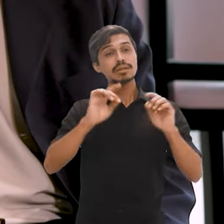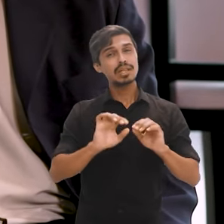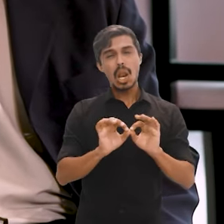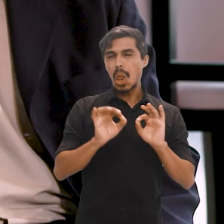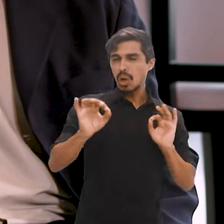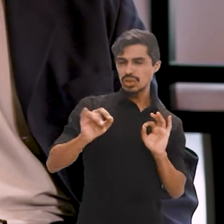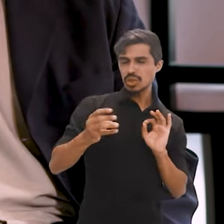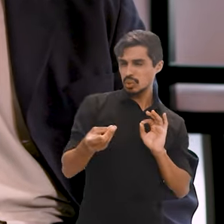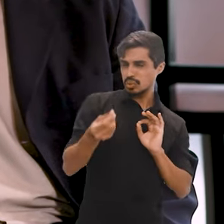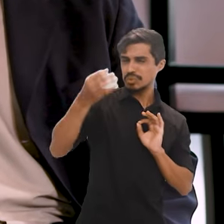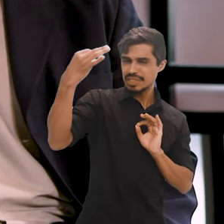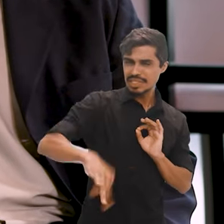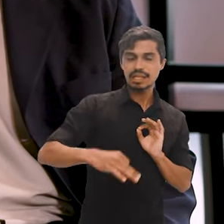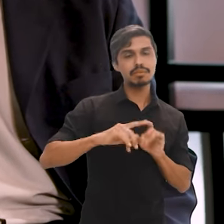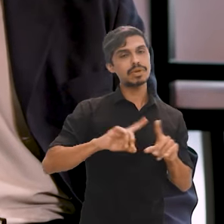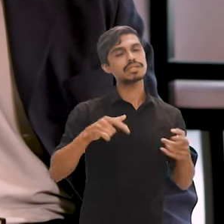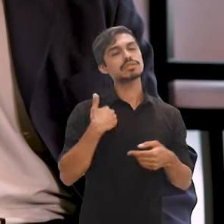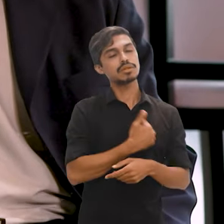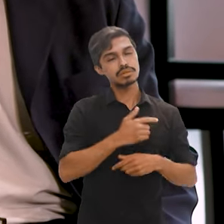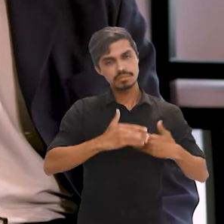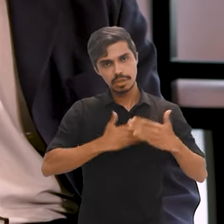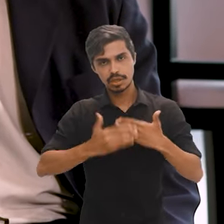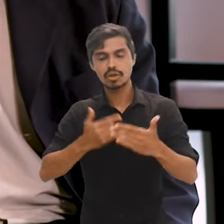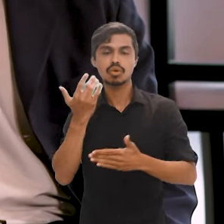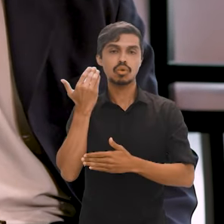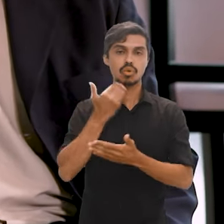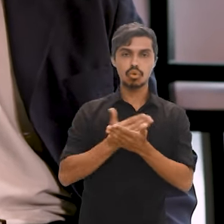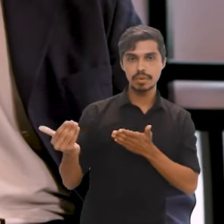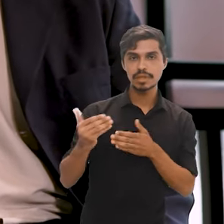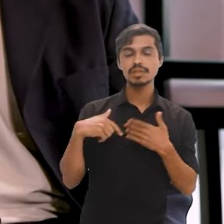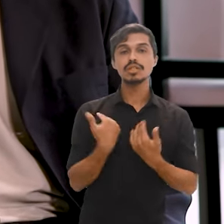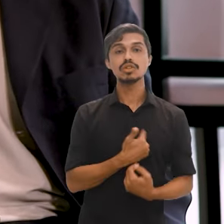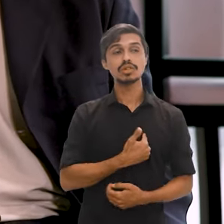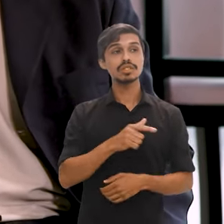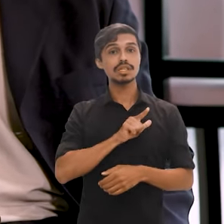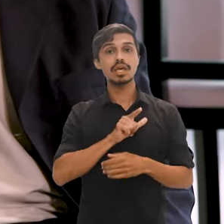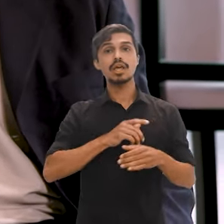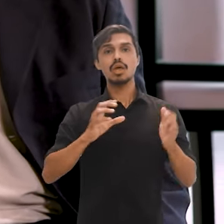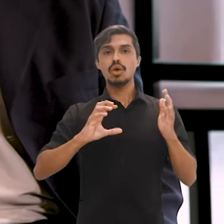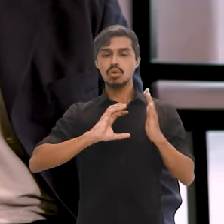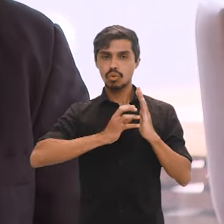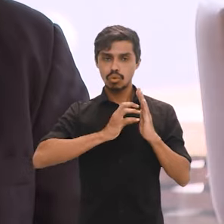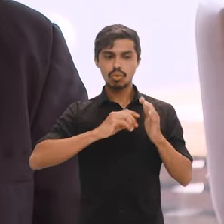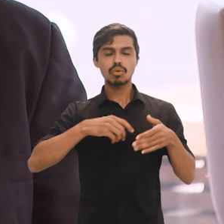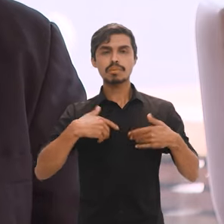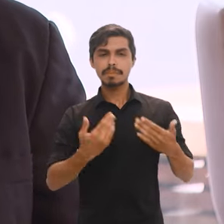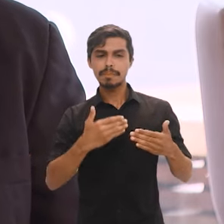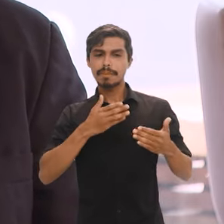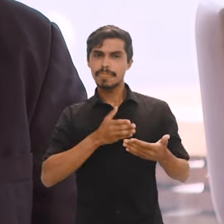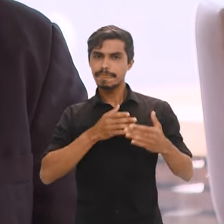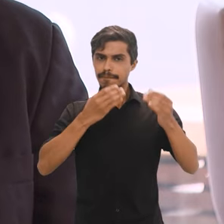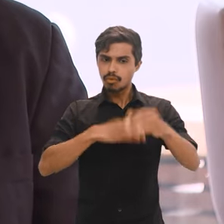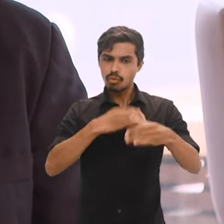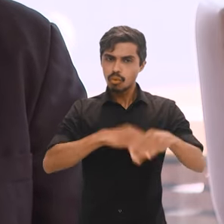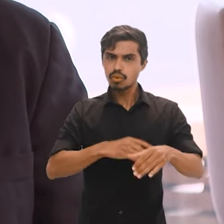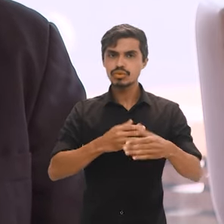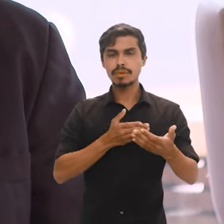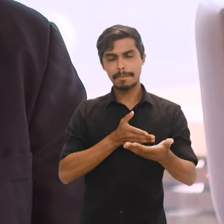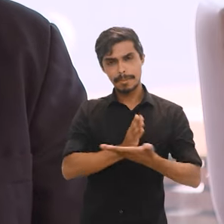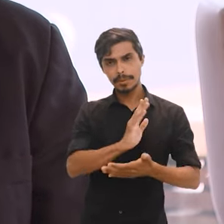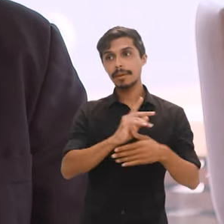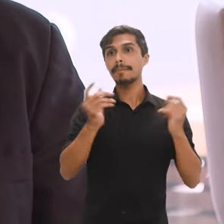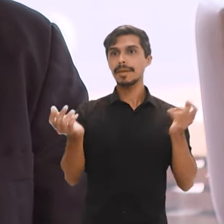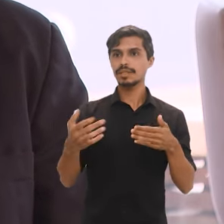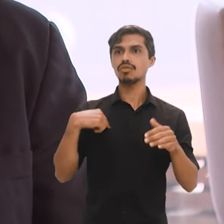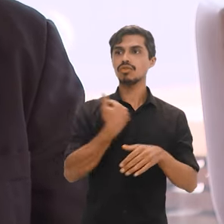IBGE terá a oportunidade de realizar um concurso que nos dará a oportunidade de ampliar a nossa realidade da